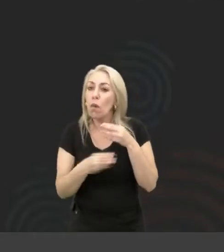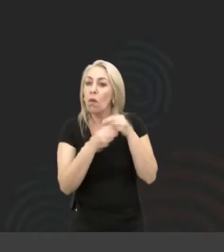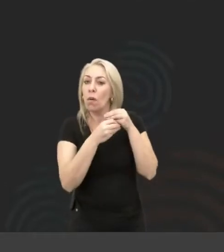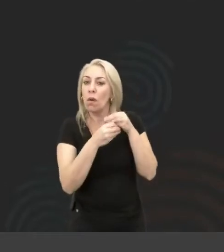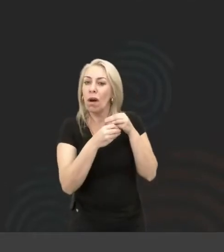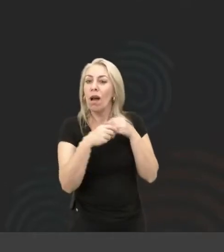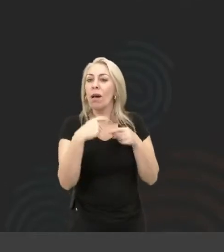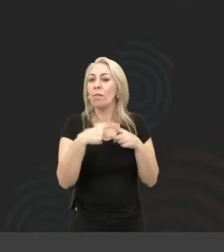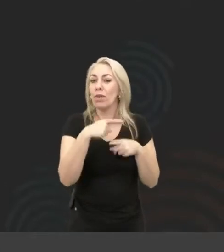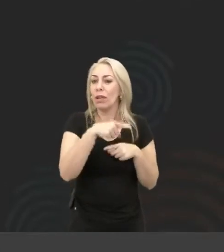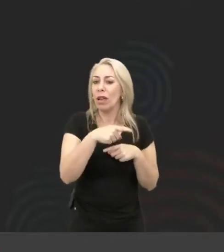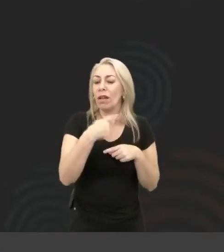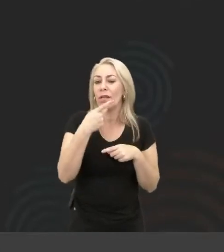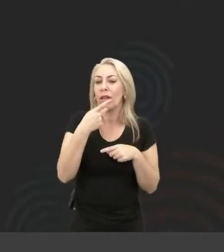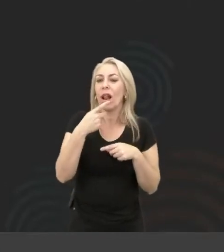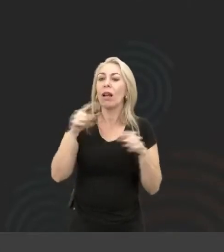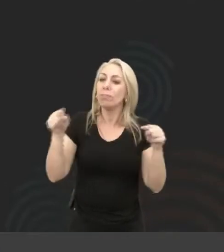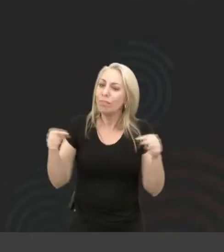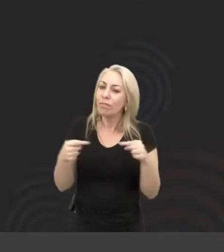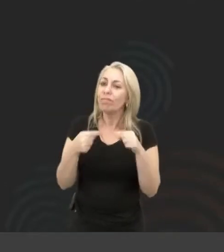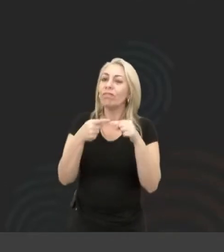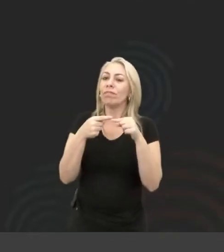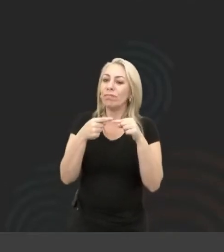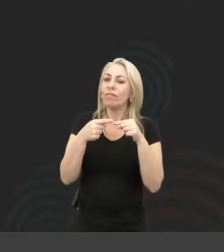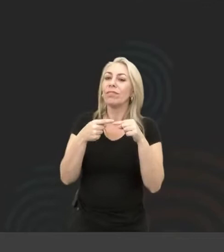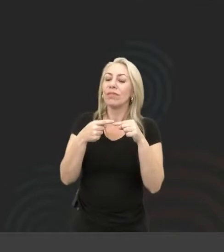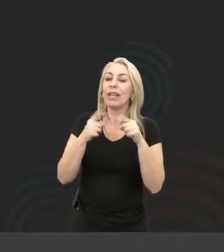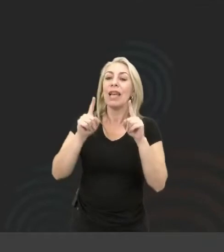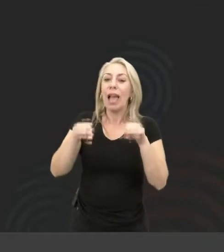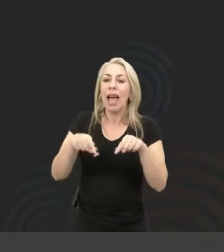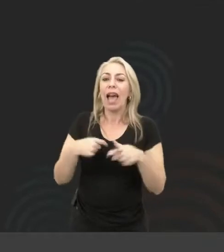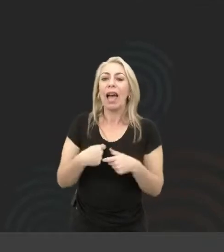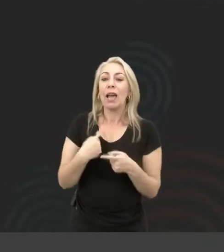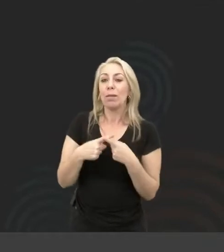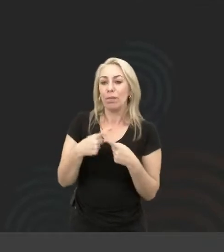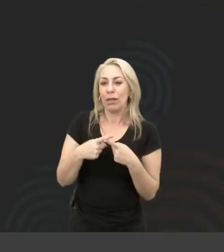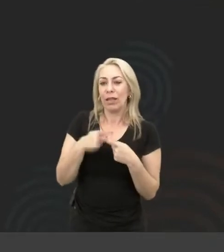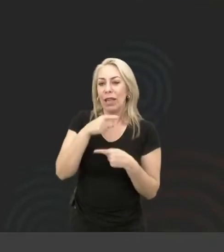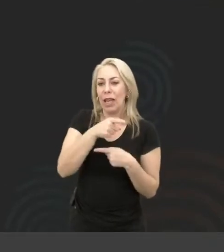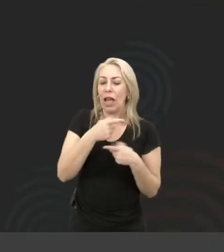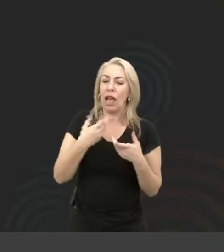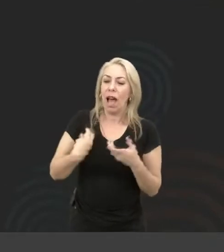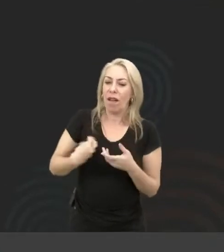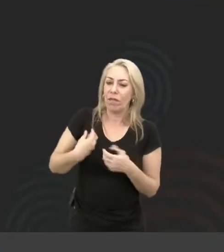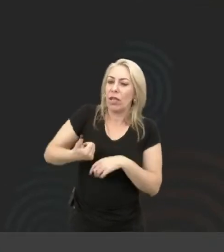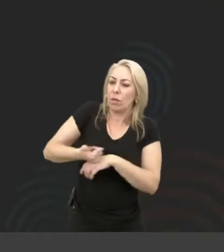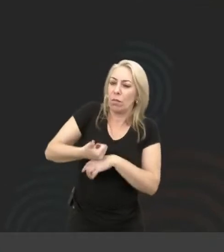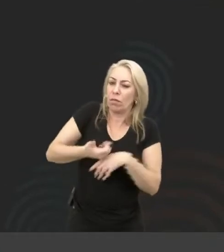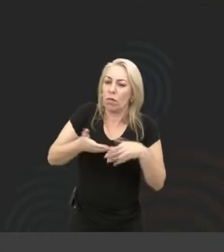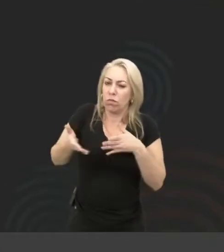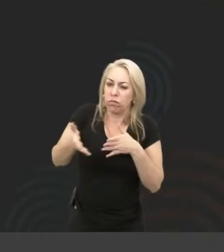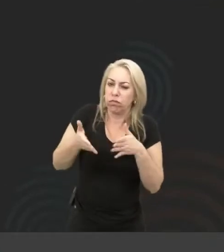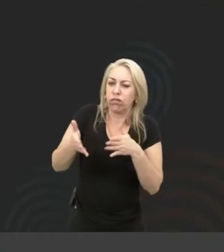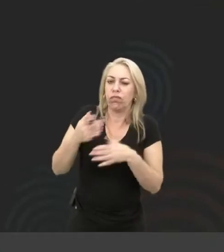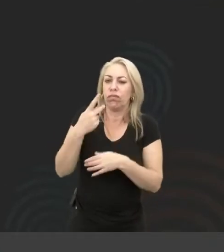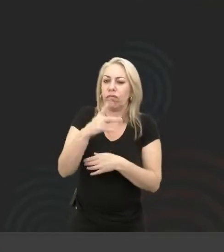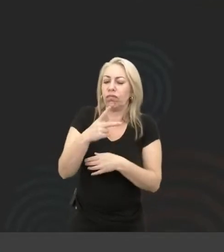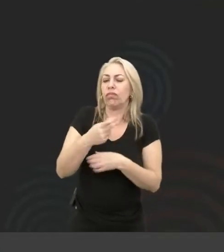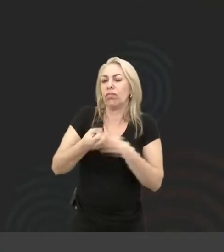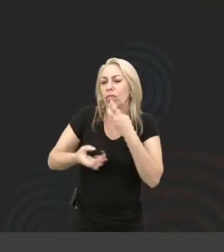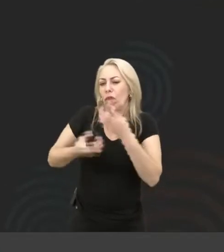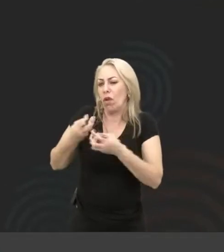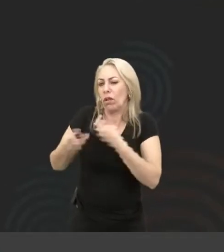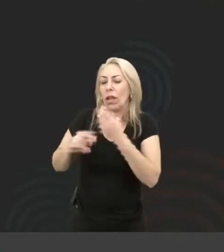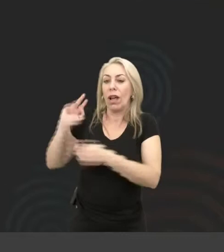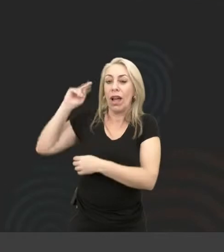isso que vocês falaram fez todo o sentido, é, acho que, muito da jornada de vocês, disso que vocês contaram, da história,